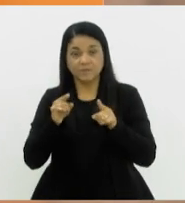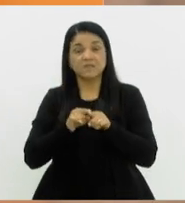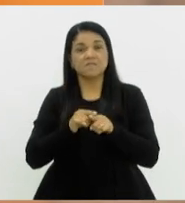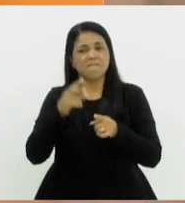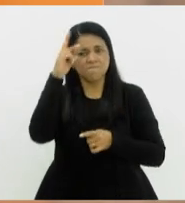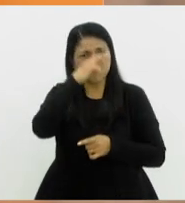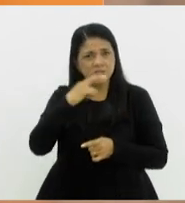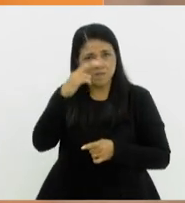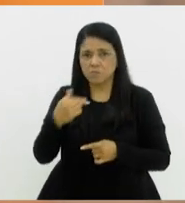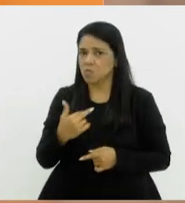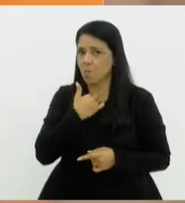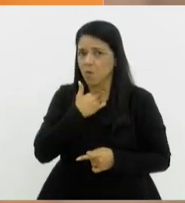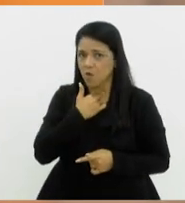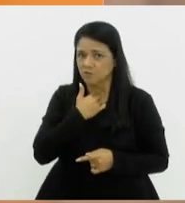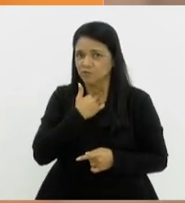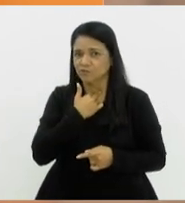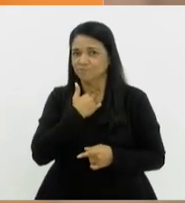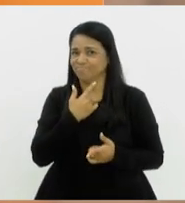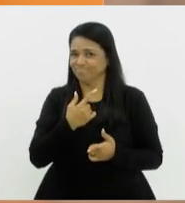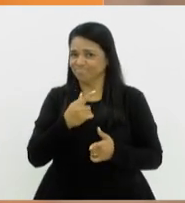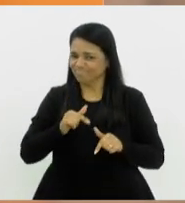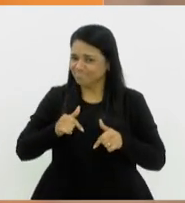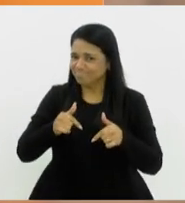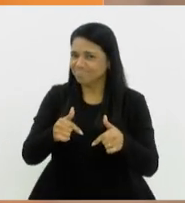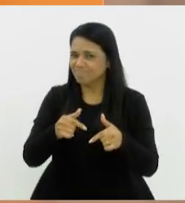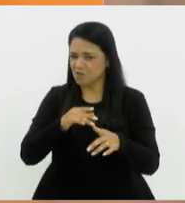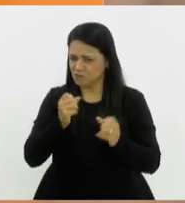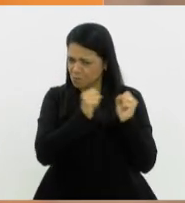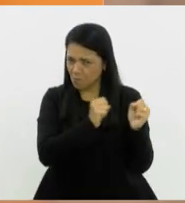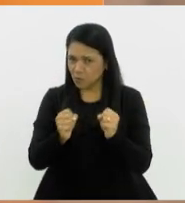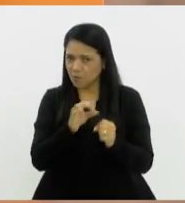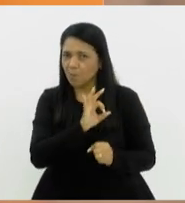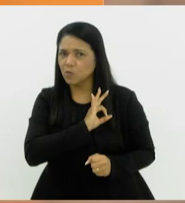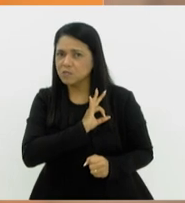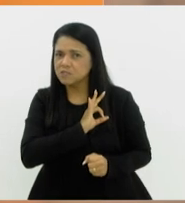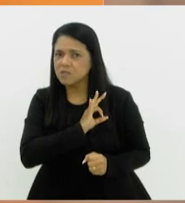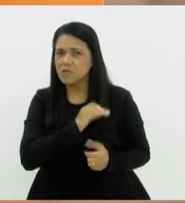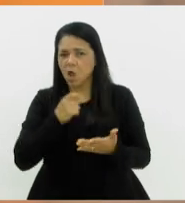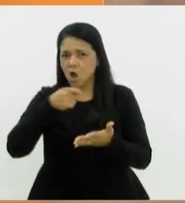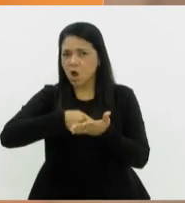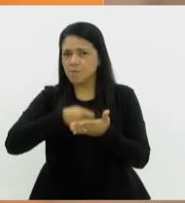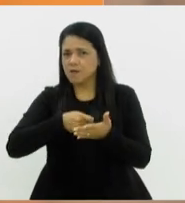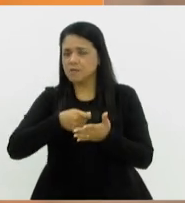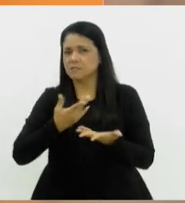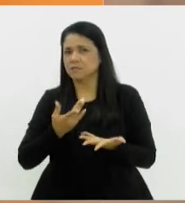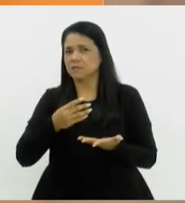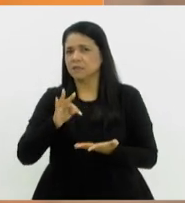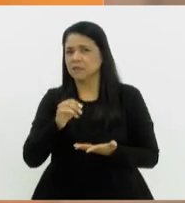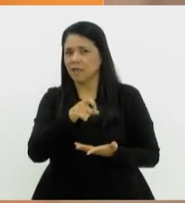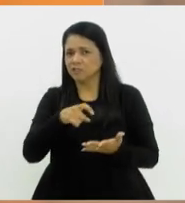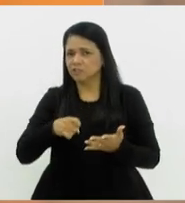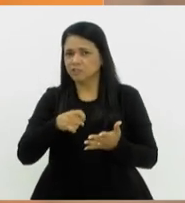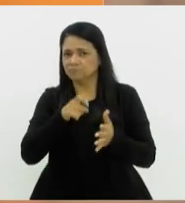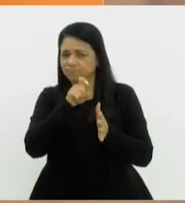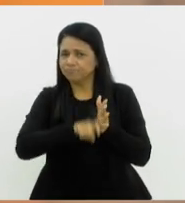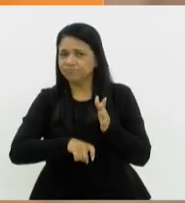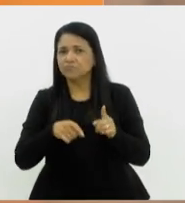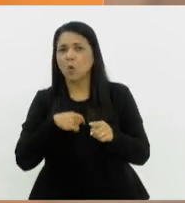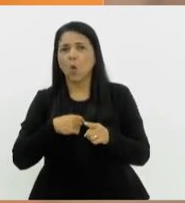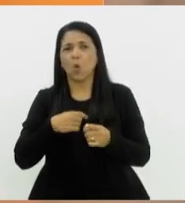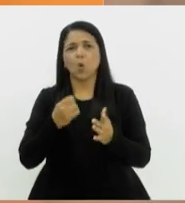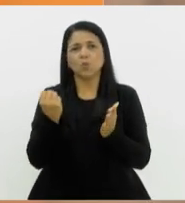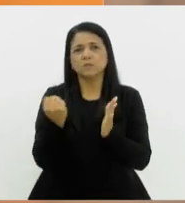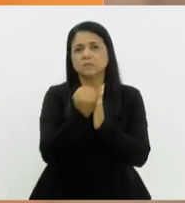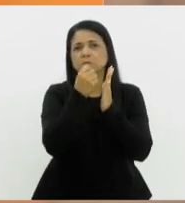fiscalizatórias a título de exercício do poder de polícia, cobrança de taxas e utilização de sinais ou